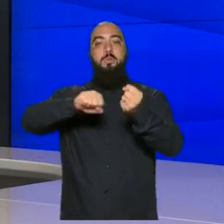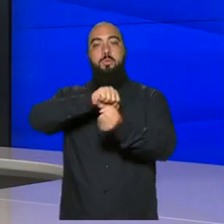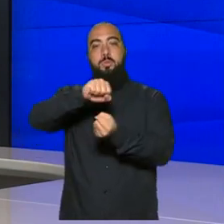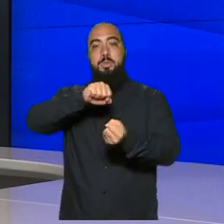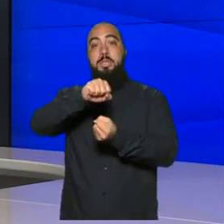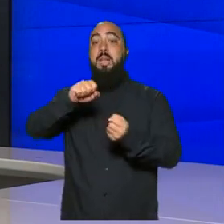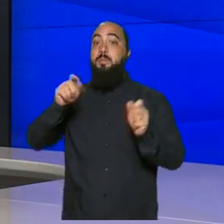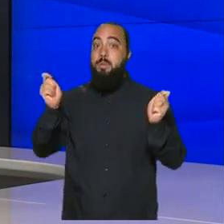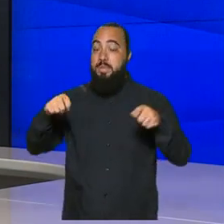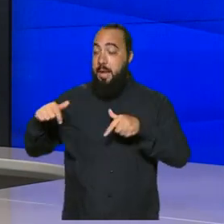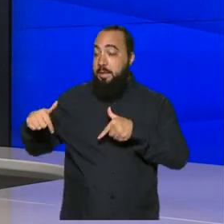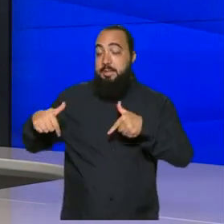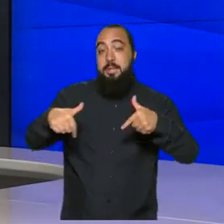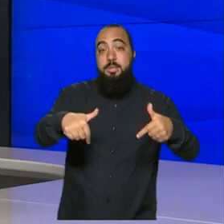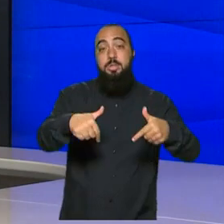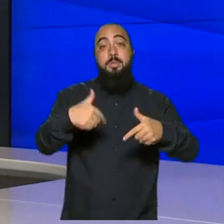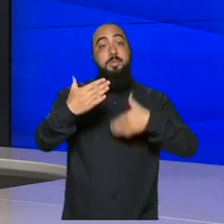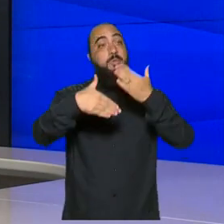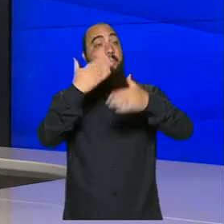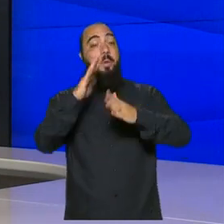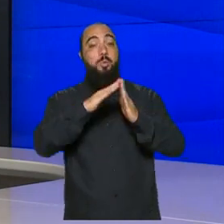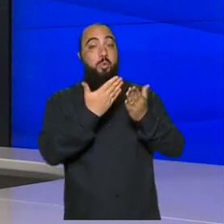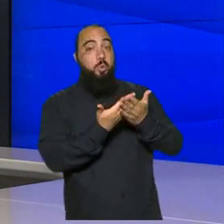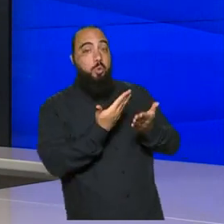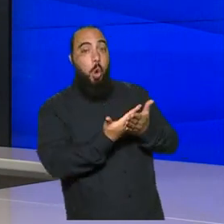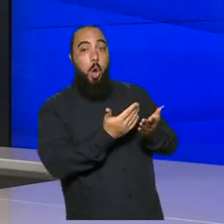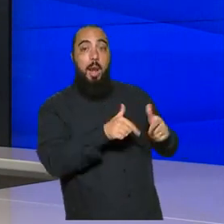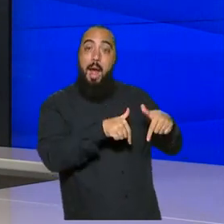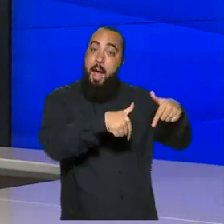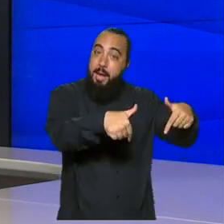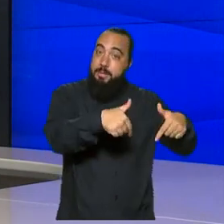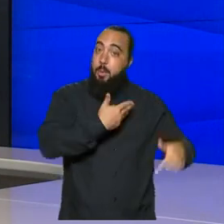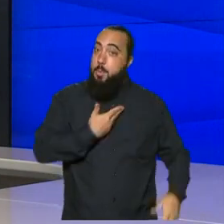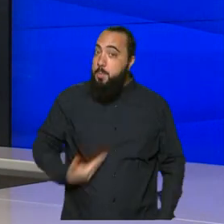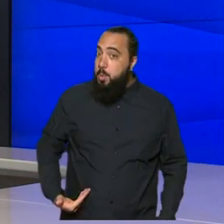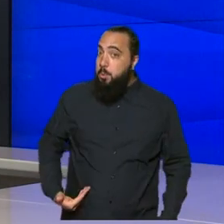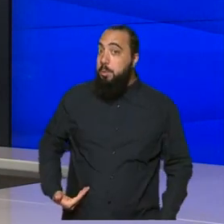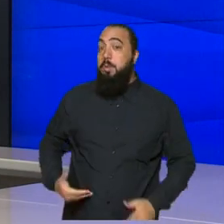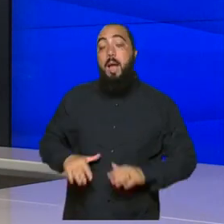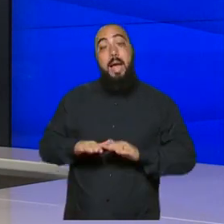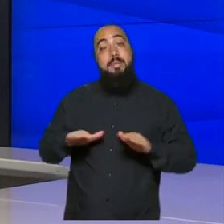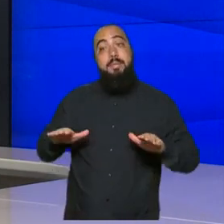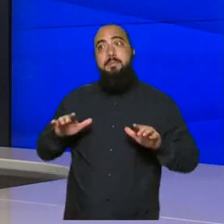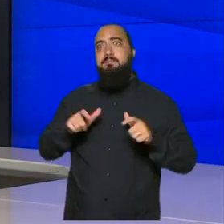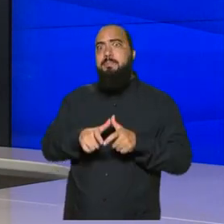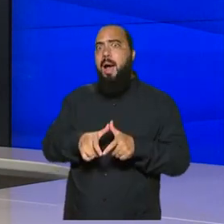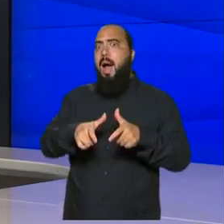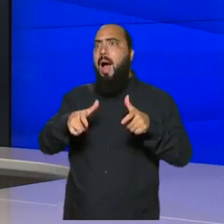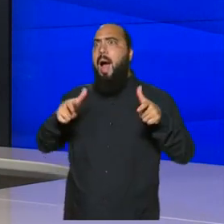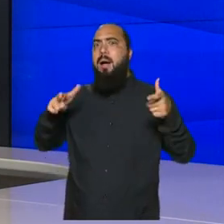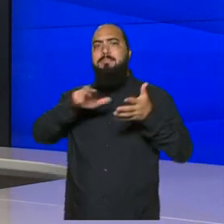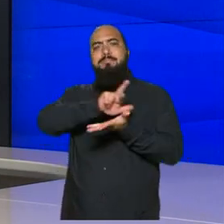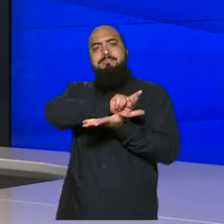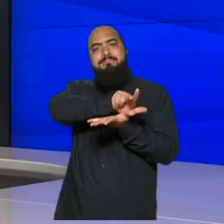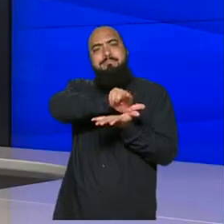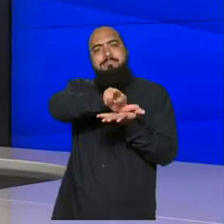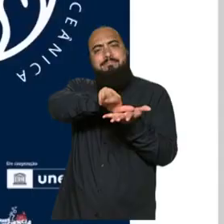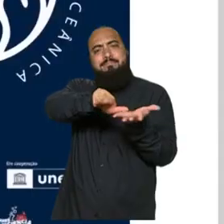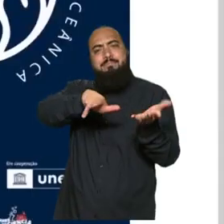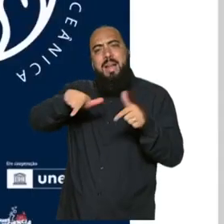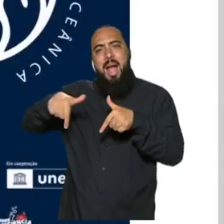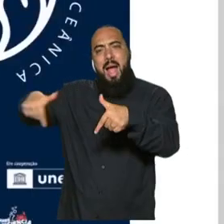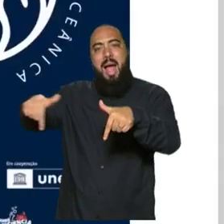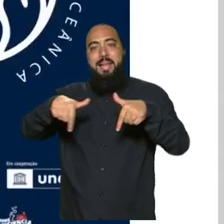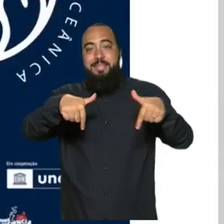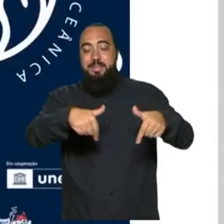iniciativas. Seja no envolvimento de escola, ações públicas, enfim, uma enormidade de diversidade de ações.